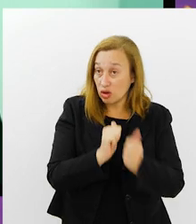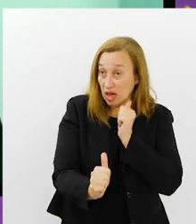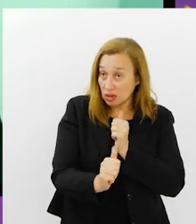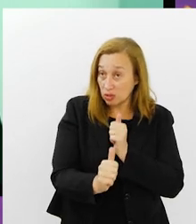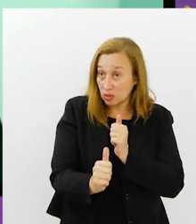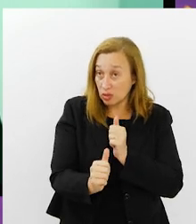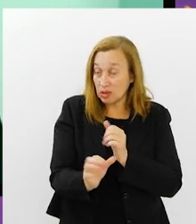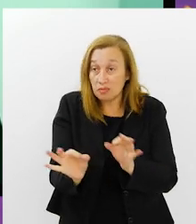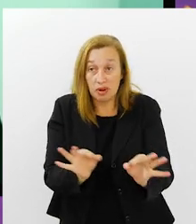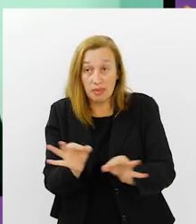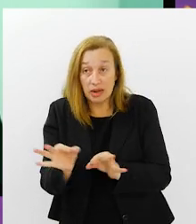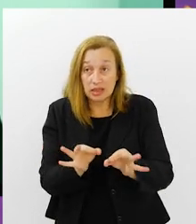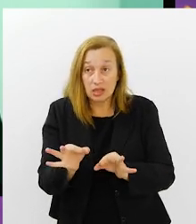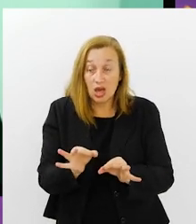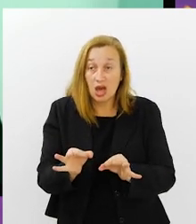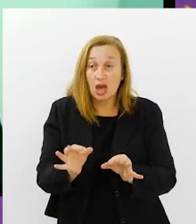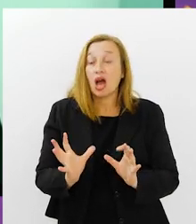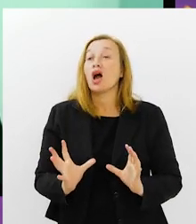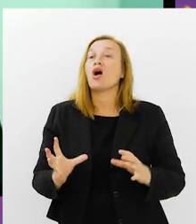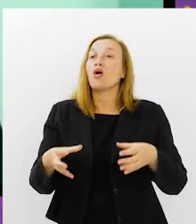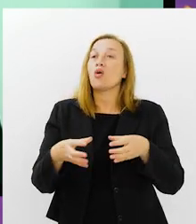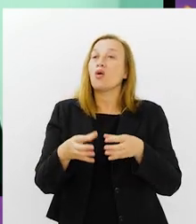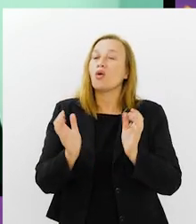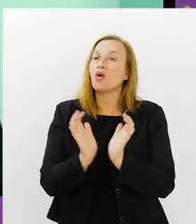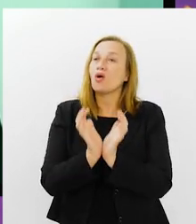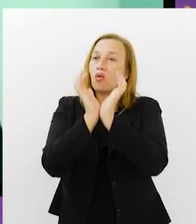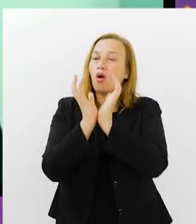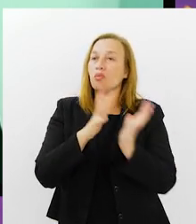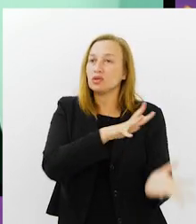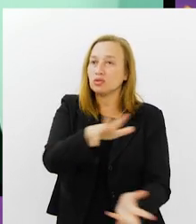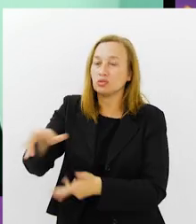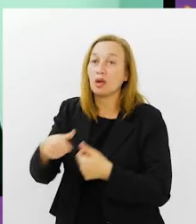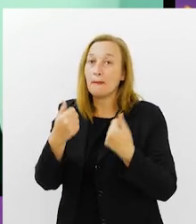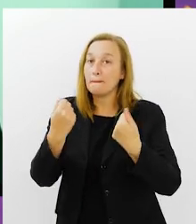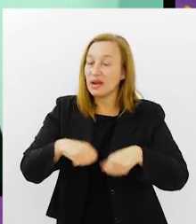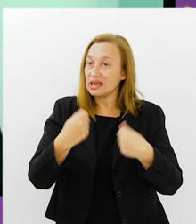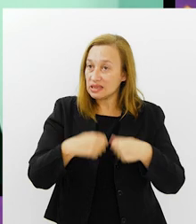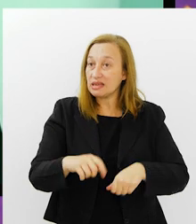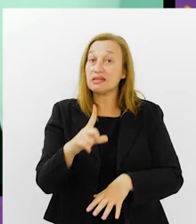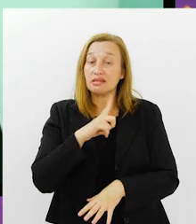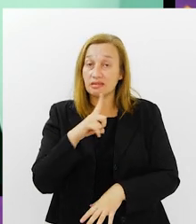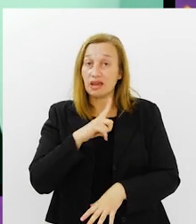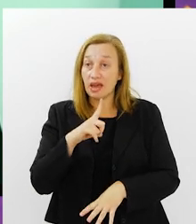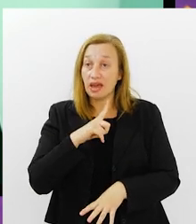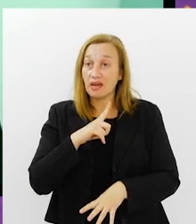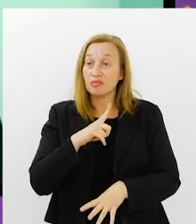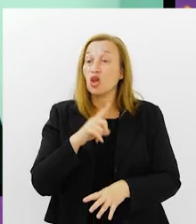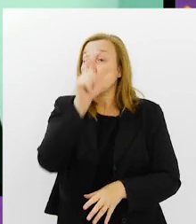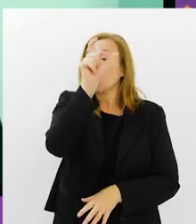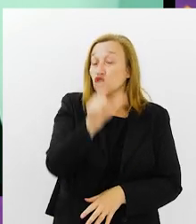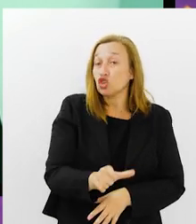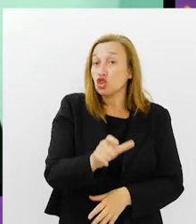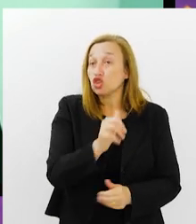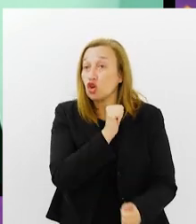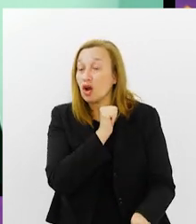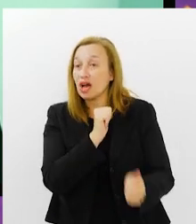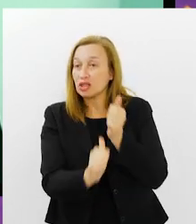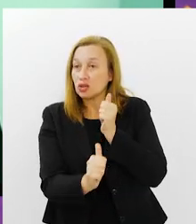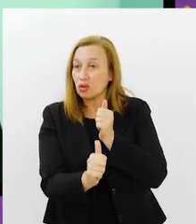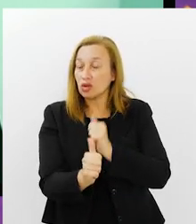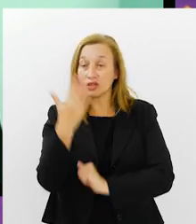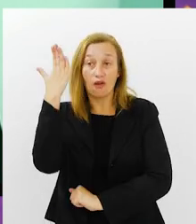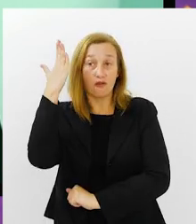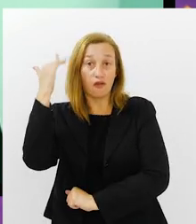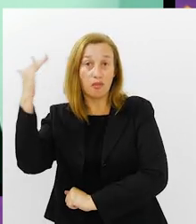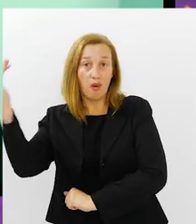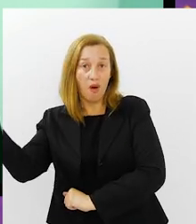jogador midiático. Sim. E a organização da Copa do Mundo precisa ter jogadores midiáticos, que são conhecidos no mundo